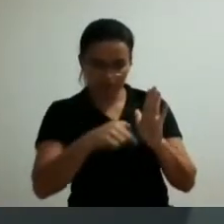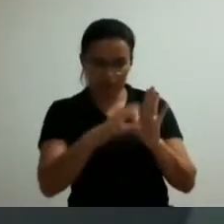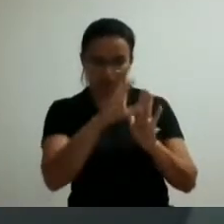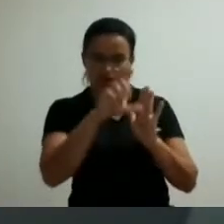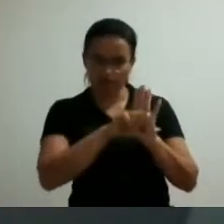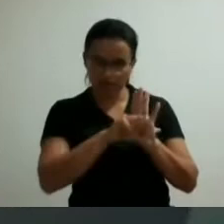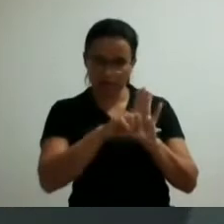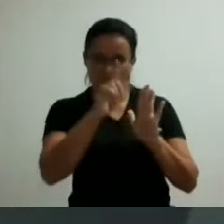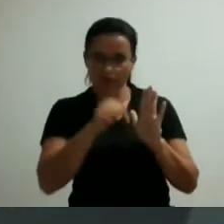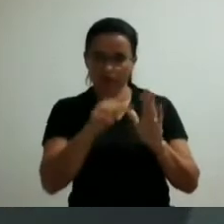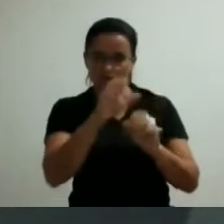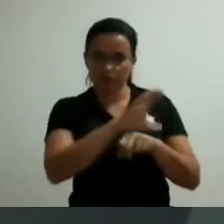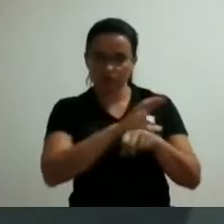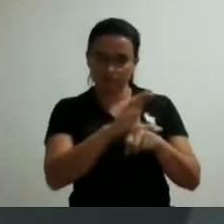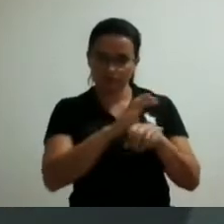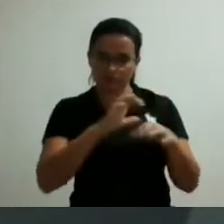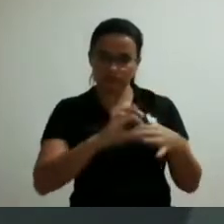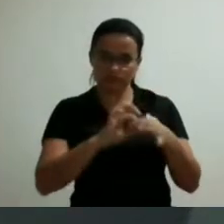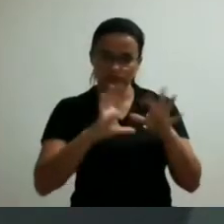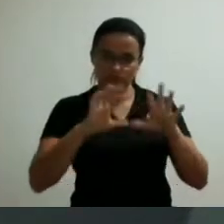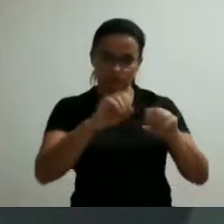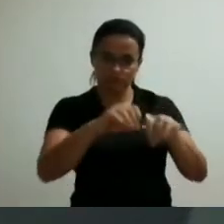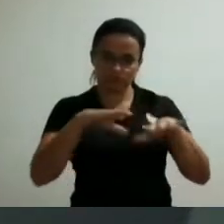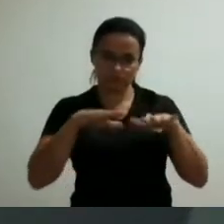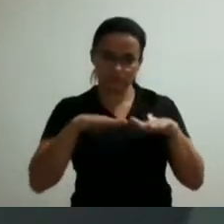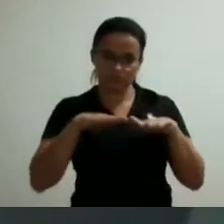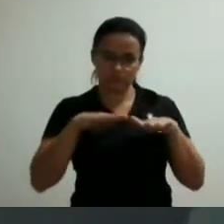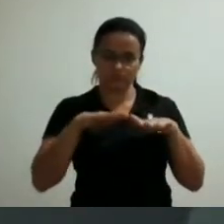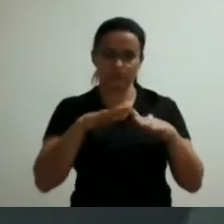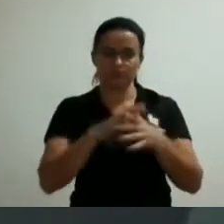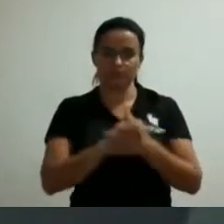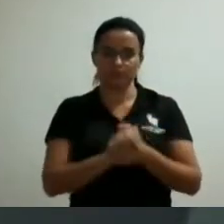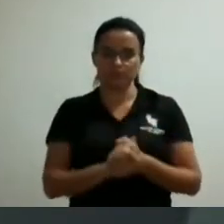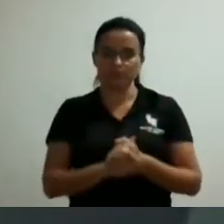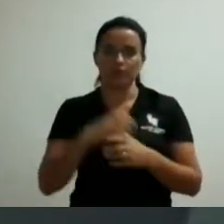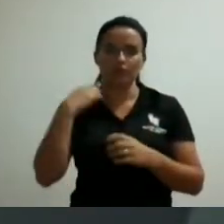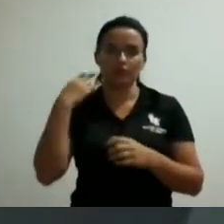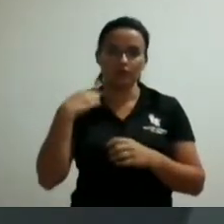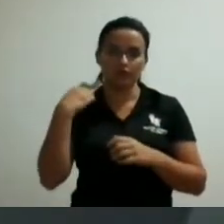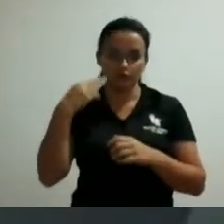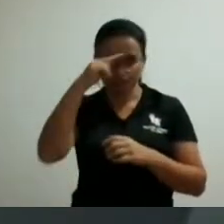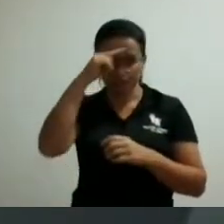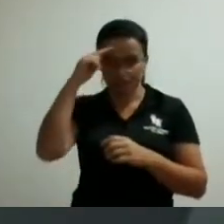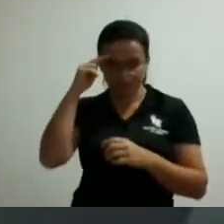para que prossiga sua regular tramitação vereador Nilton Militão